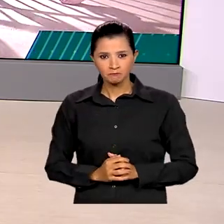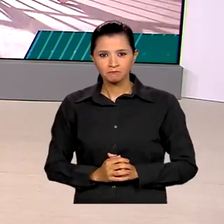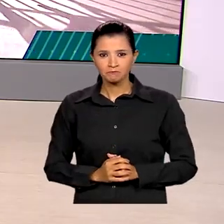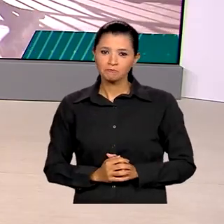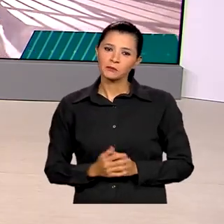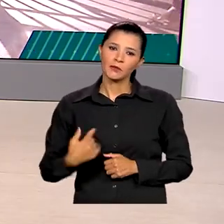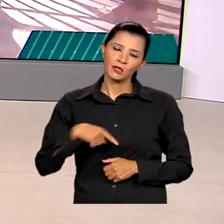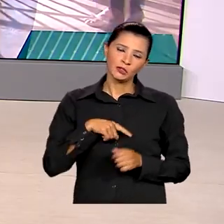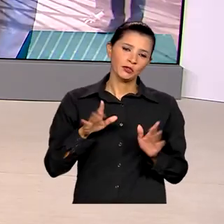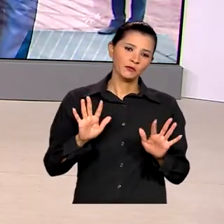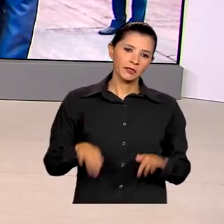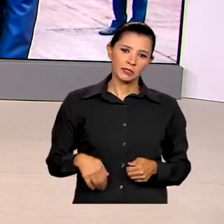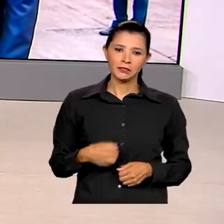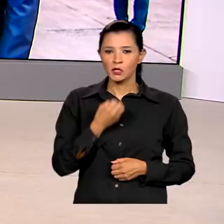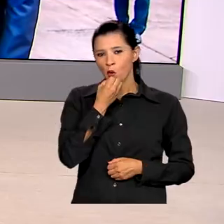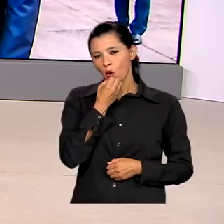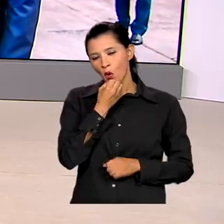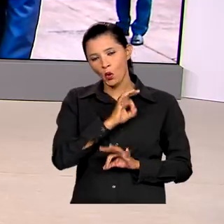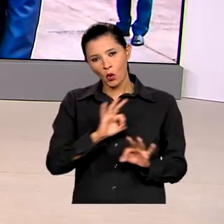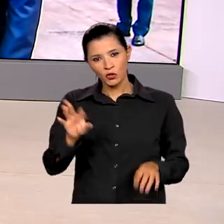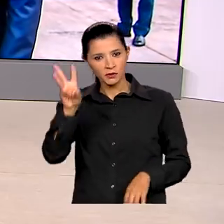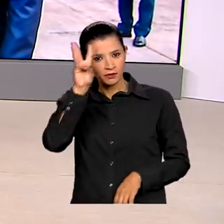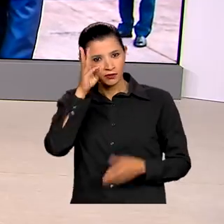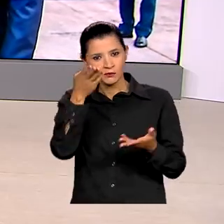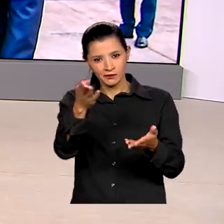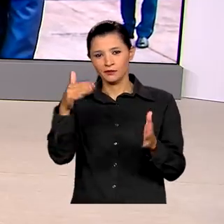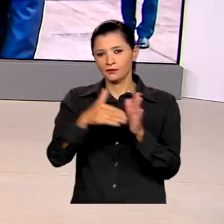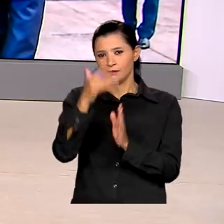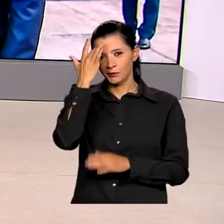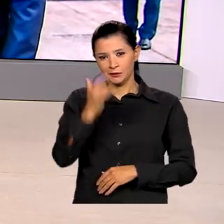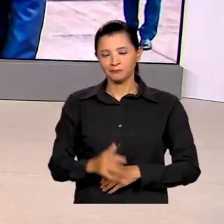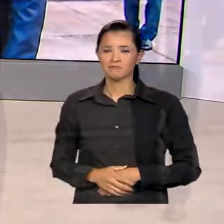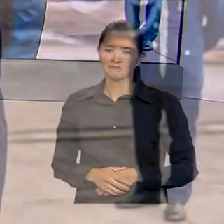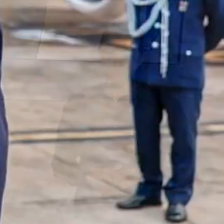gente fica por aqui. Uma ótima terça-feira para você e até amanhã.